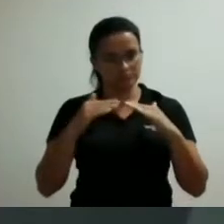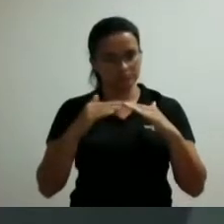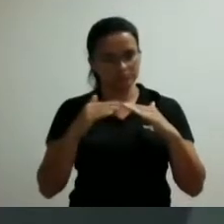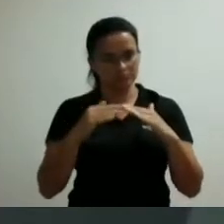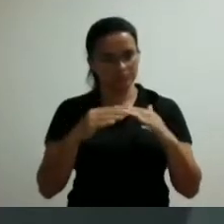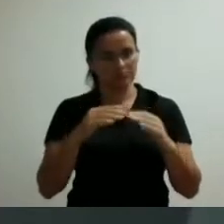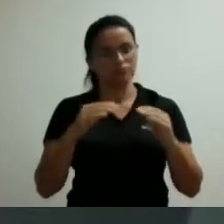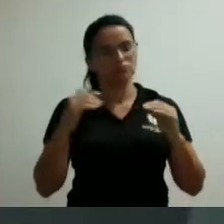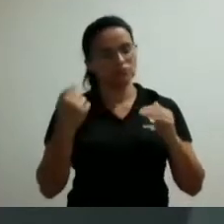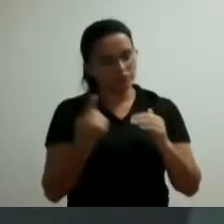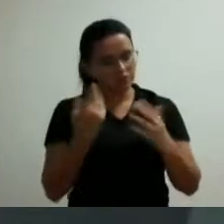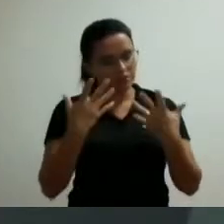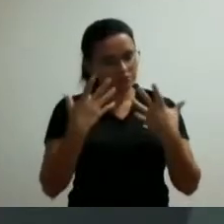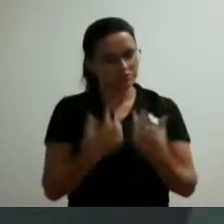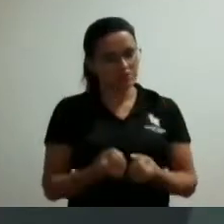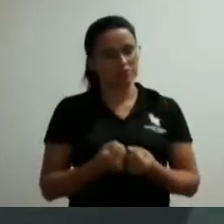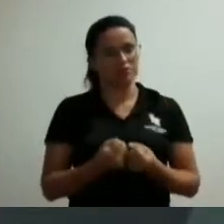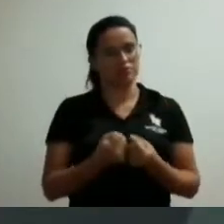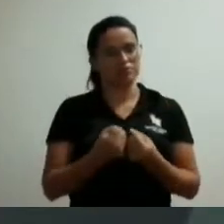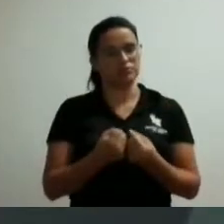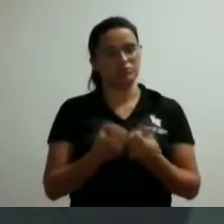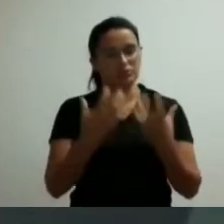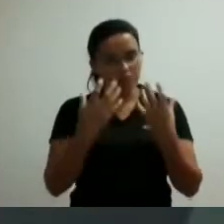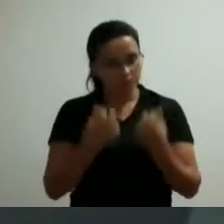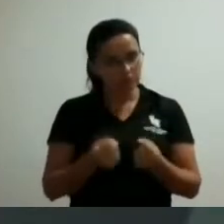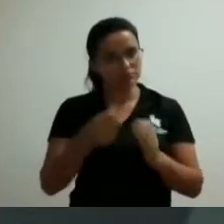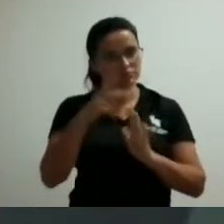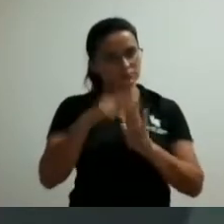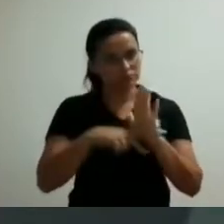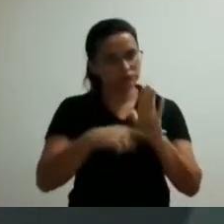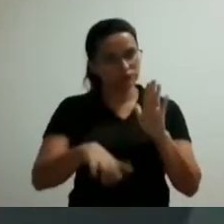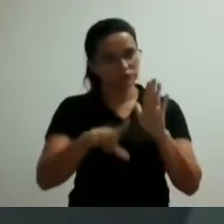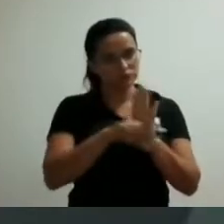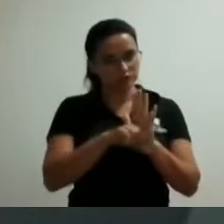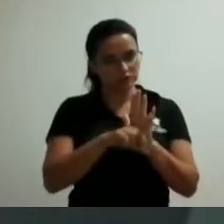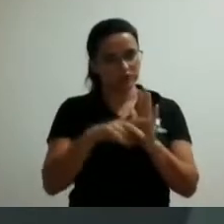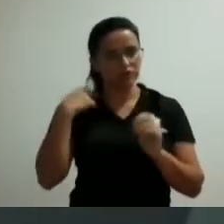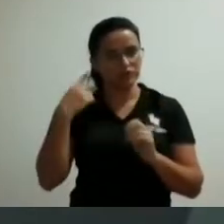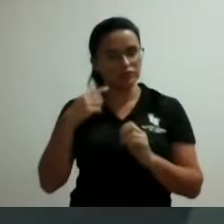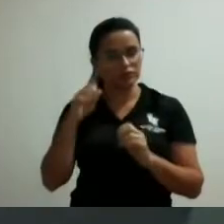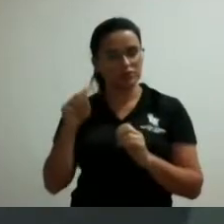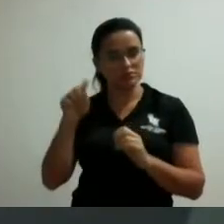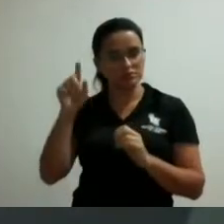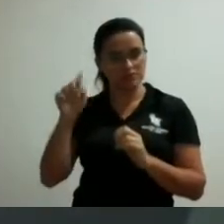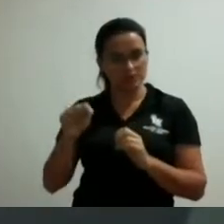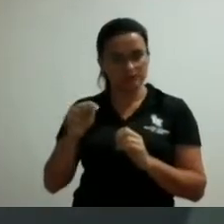favoráveis a aprovação do referido projeto de lei vereador Zé Márcio Garotinho